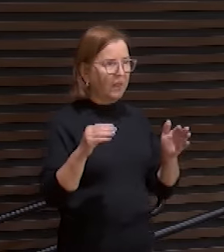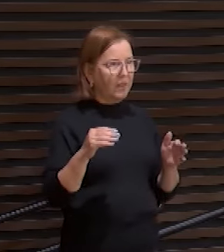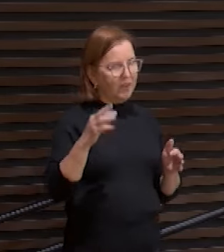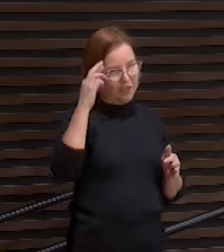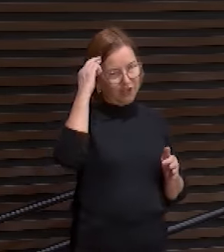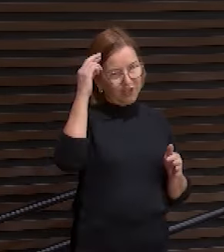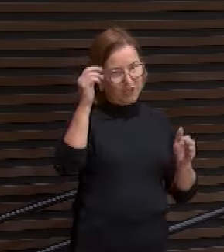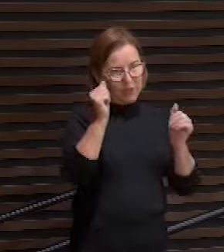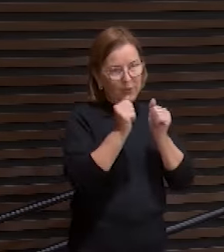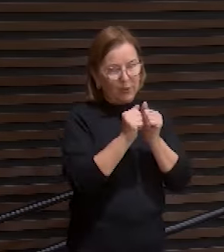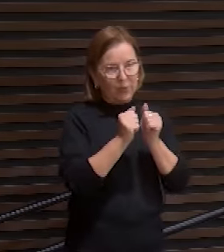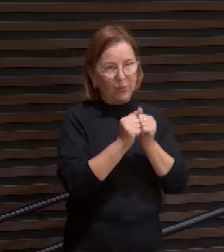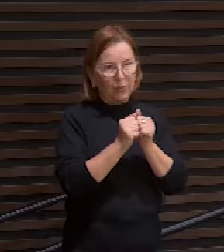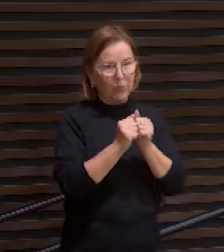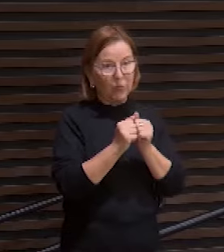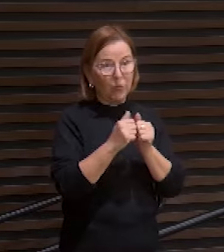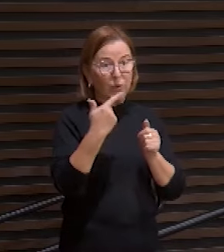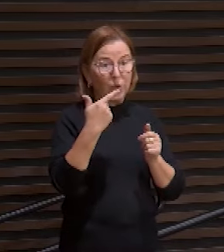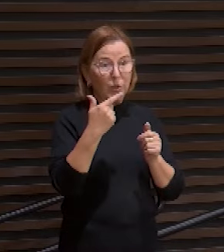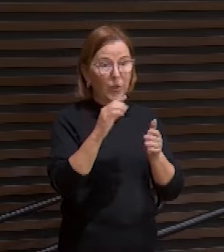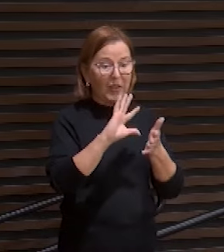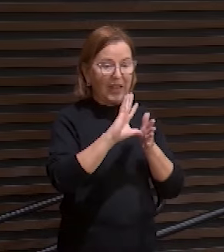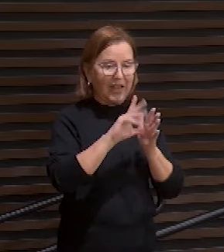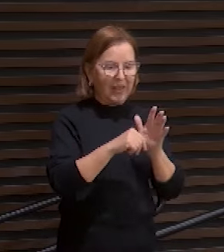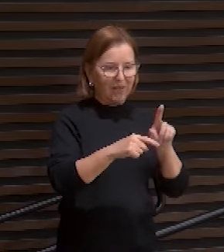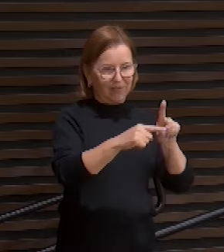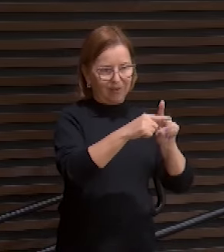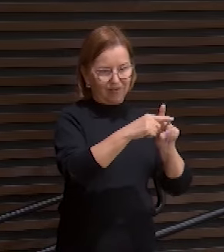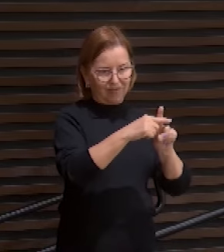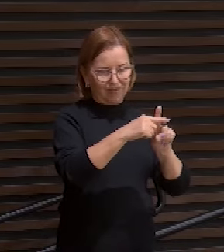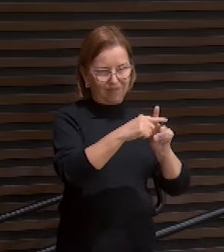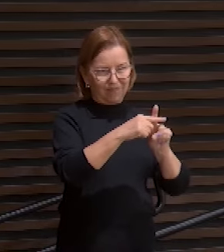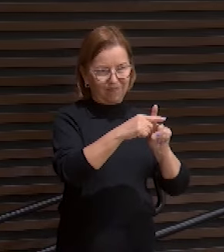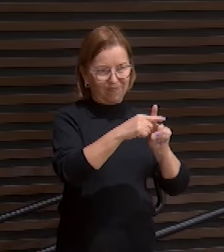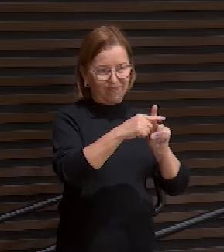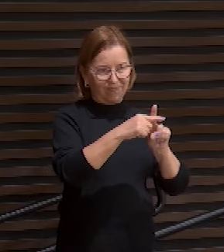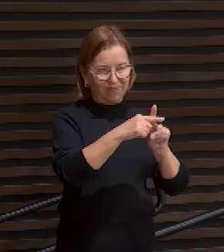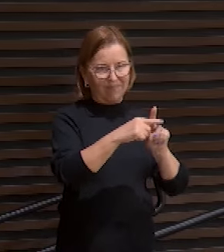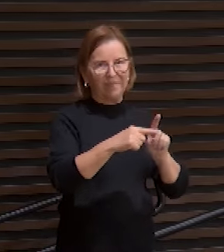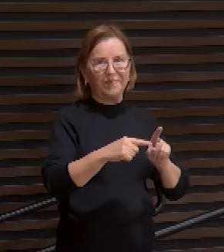dois ladrões na cruz só transgressor morria na cruz então estava ele mais dois lá